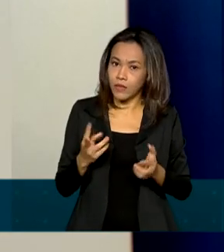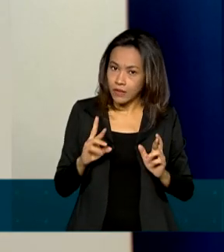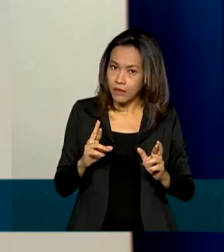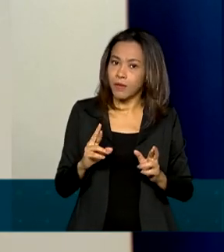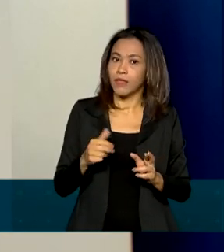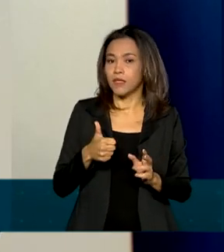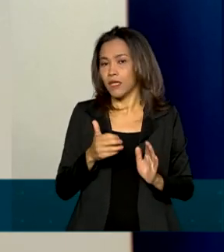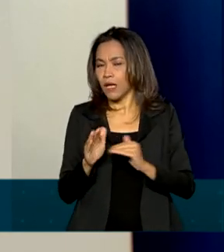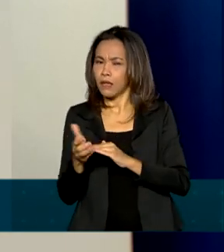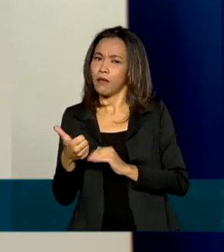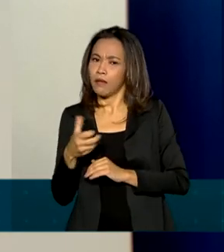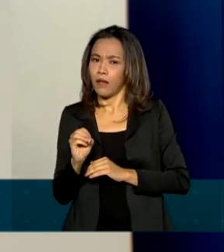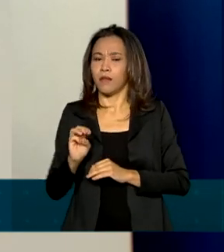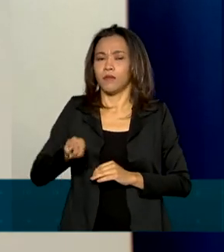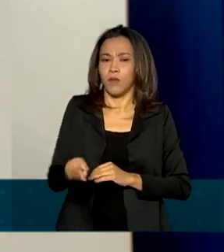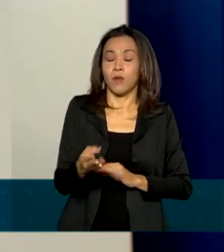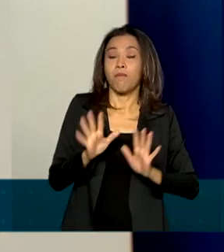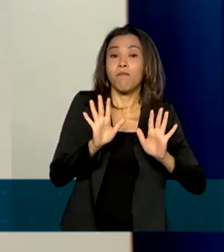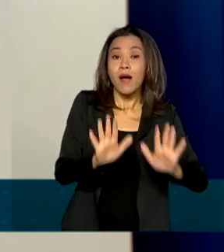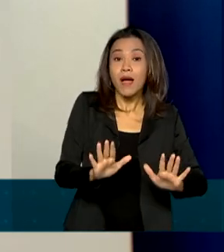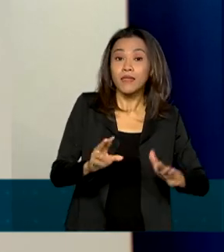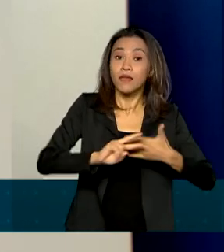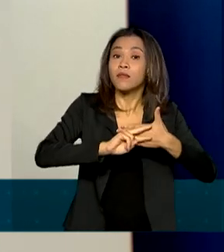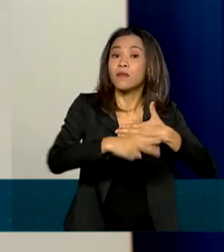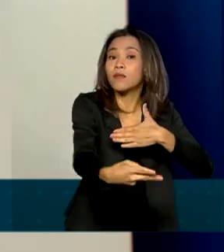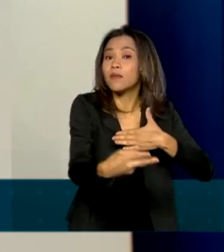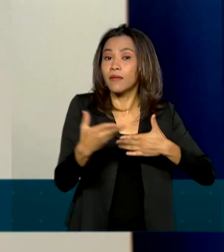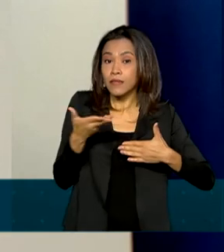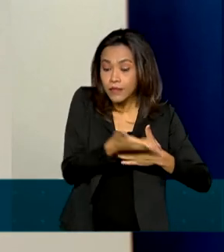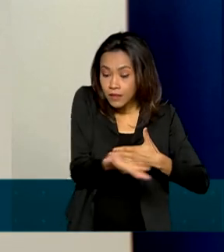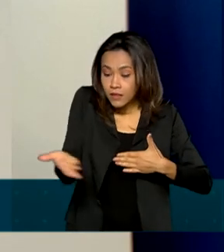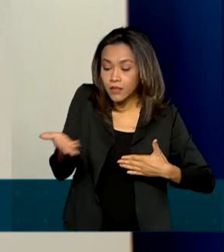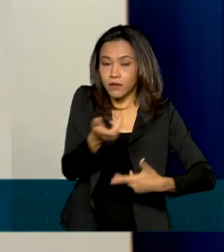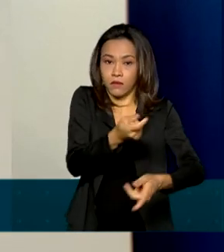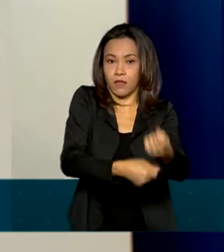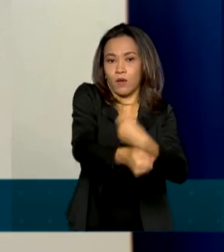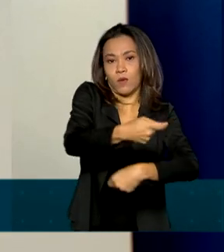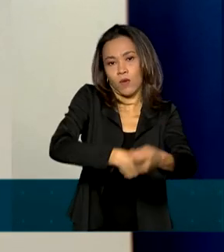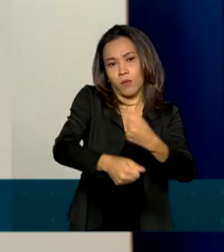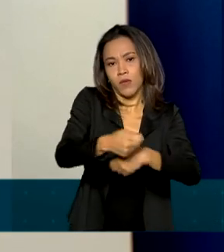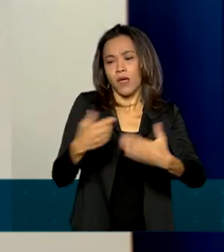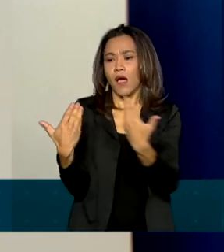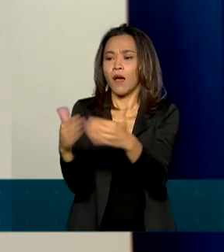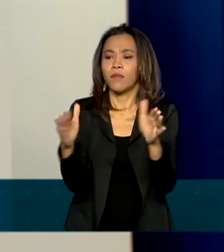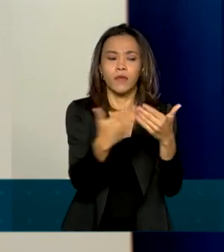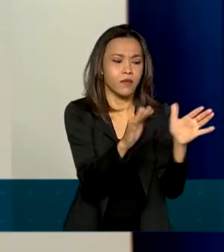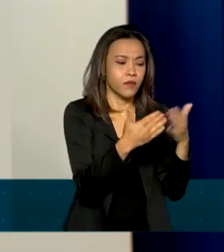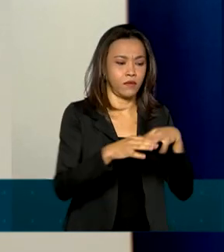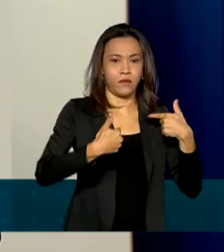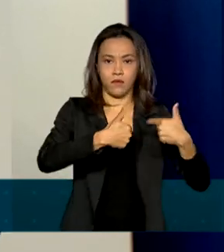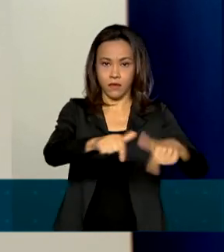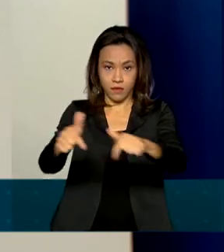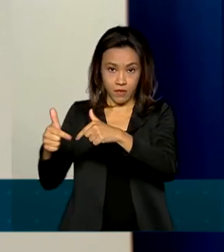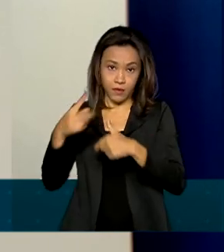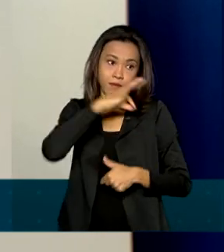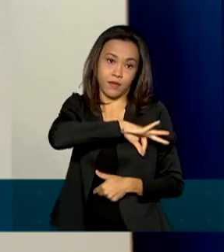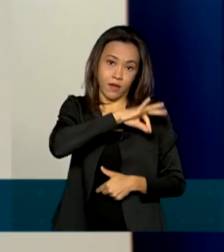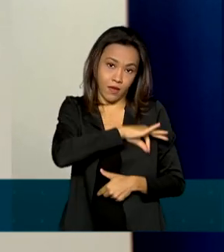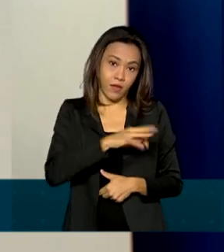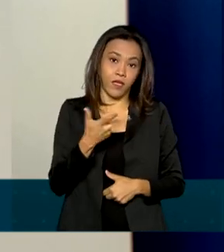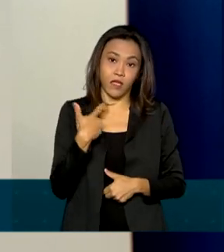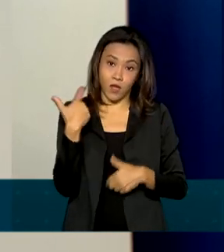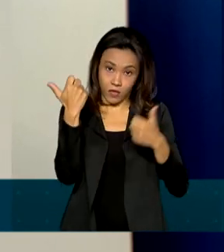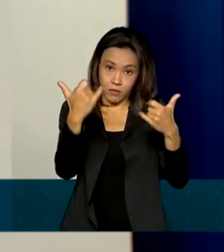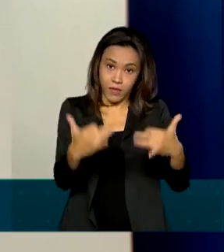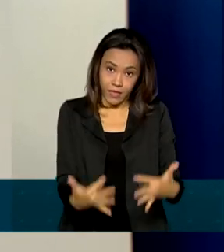federal de 10 bilhões, mas sim o impacto na economia como um todo, gerando emprego e renda e o que nós chamamos na economia